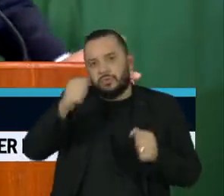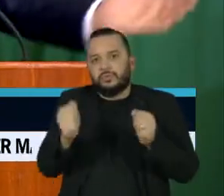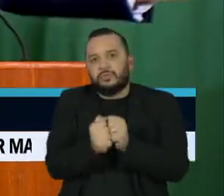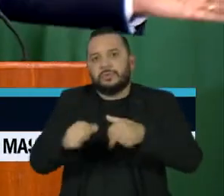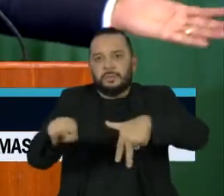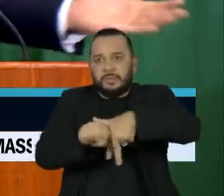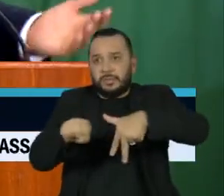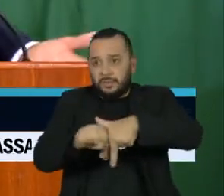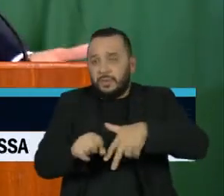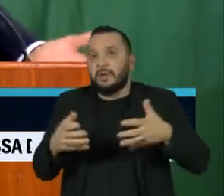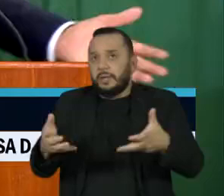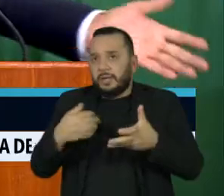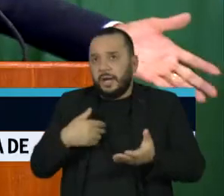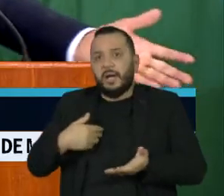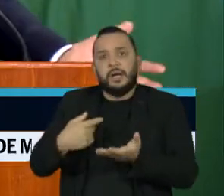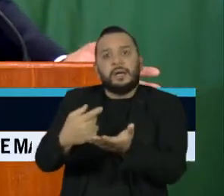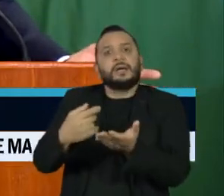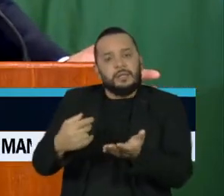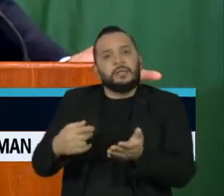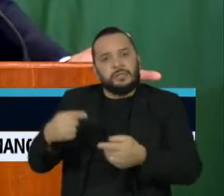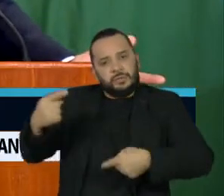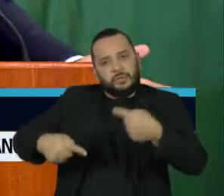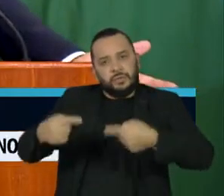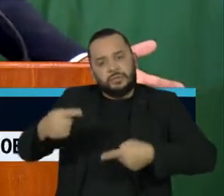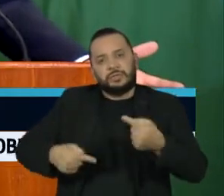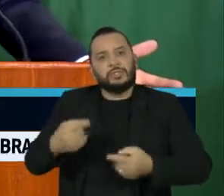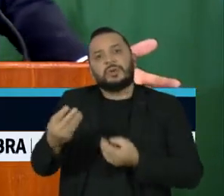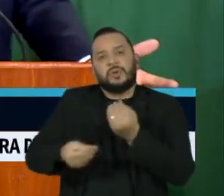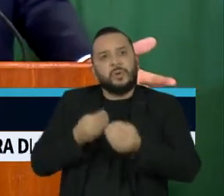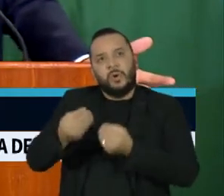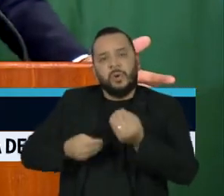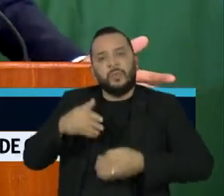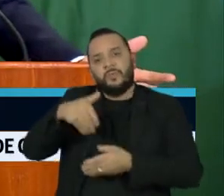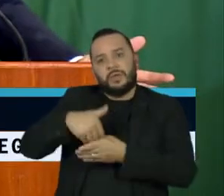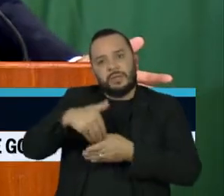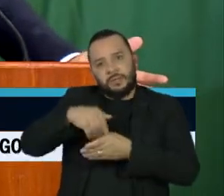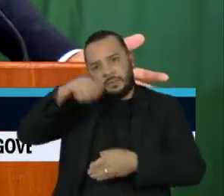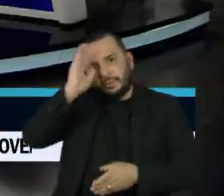diplomatas o sistema eleitoral do Brasil. O encontro está previsto para segunda-feira.